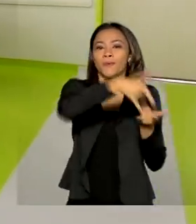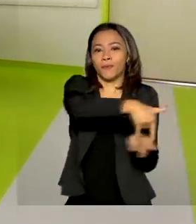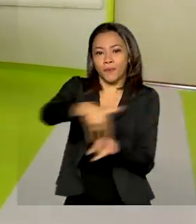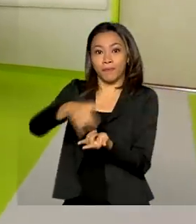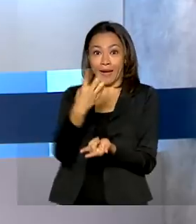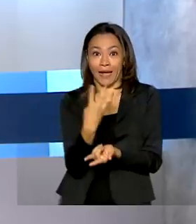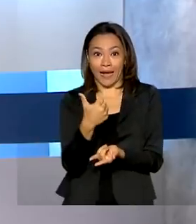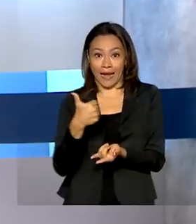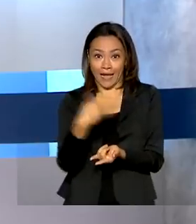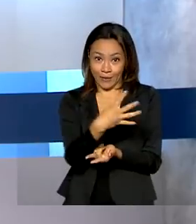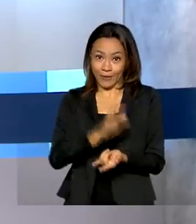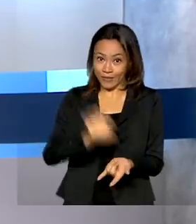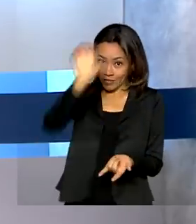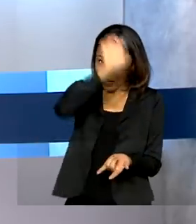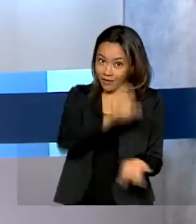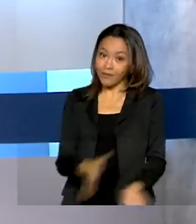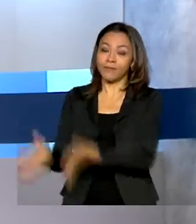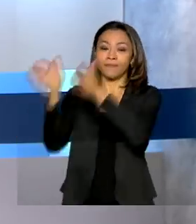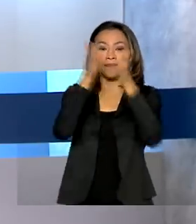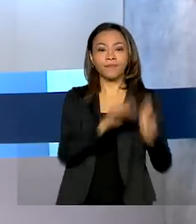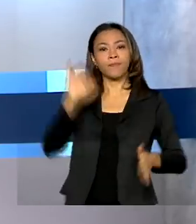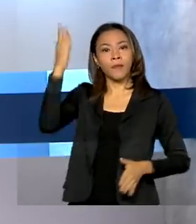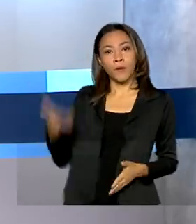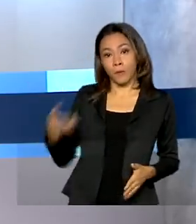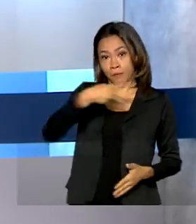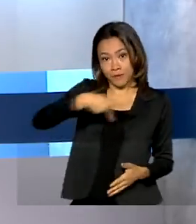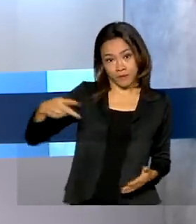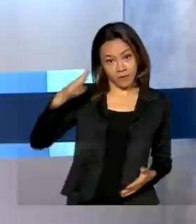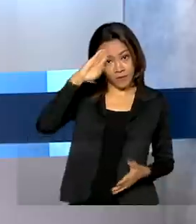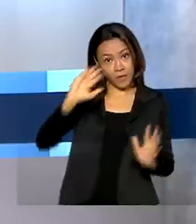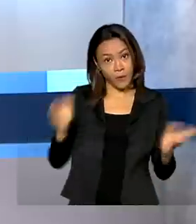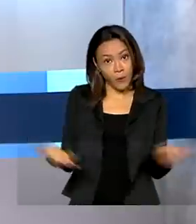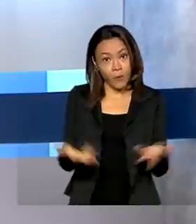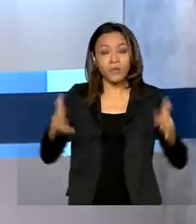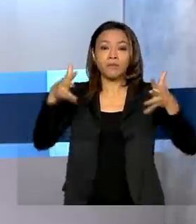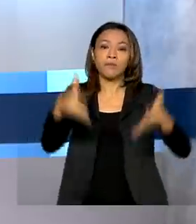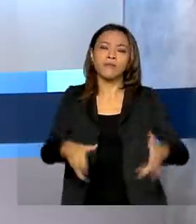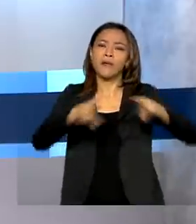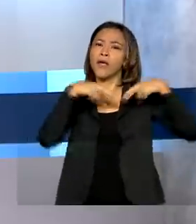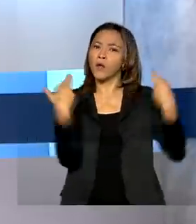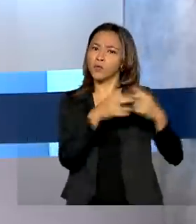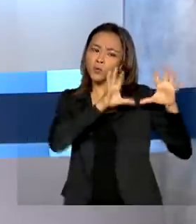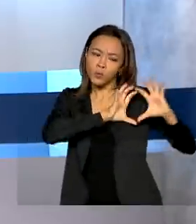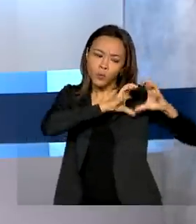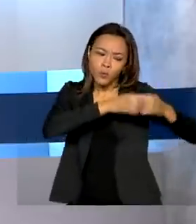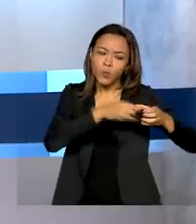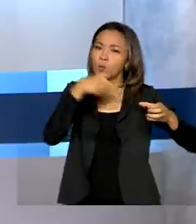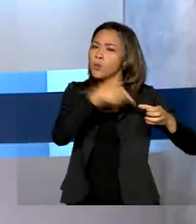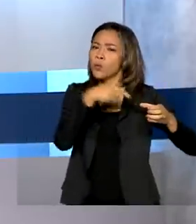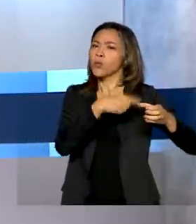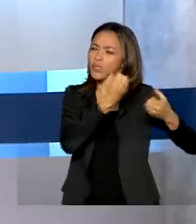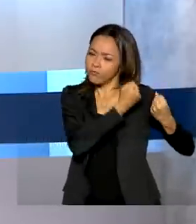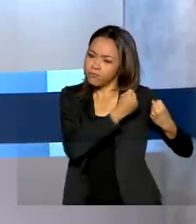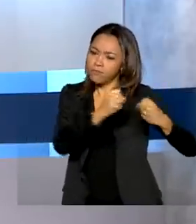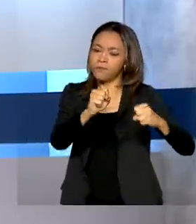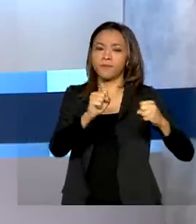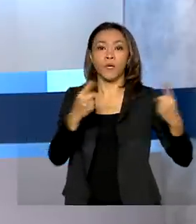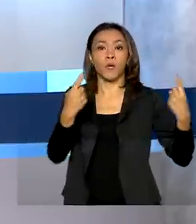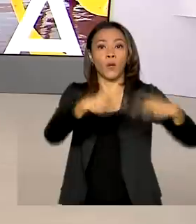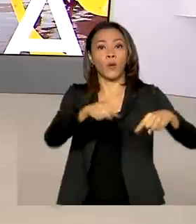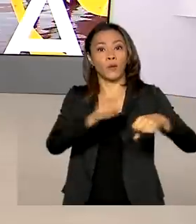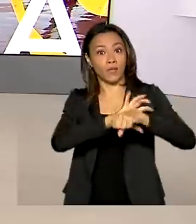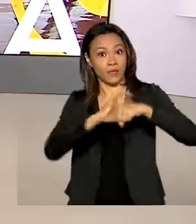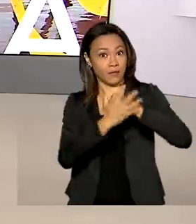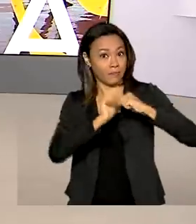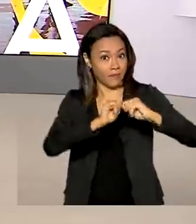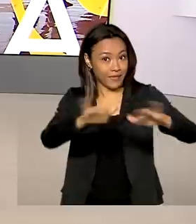estados. E ainda, presidente Bolsonaro participa hoje da reunião do Comitê Nacional de Enfrentamento da Pandemia.